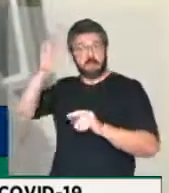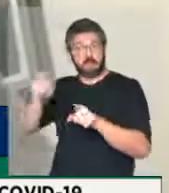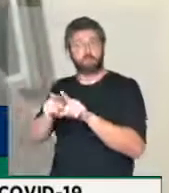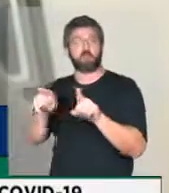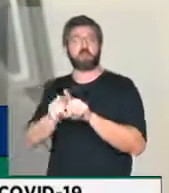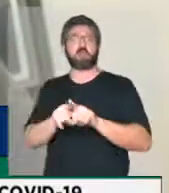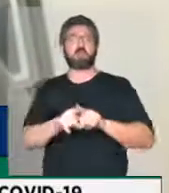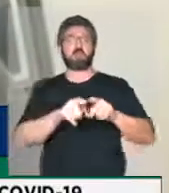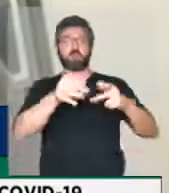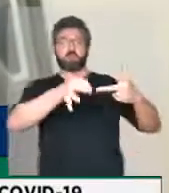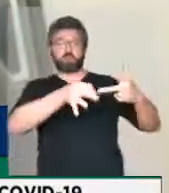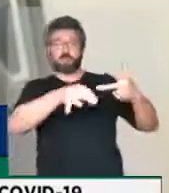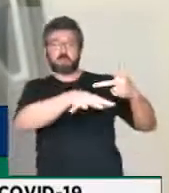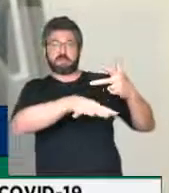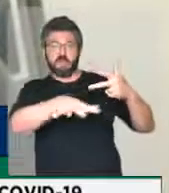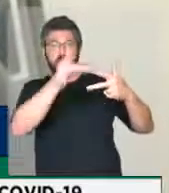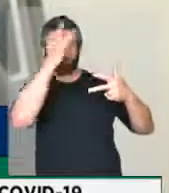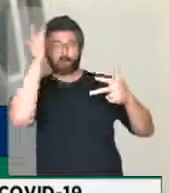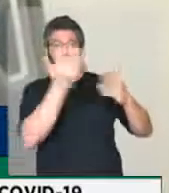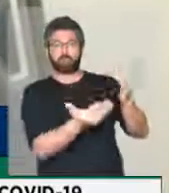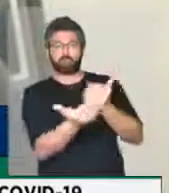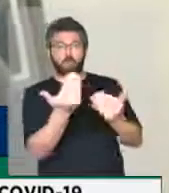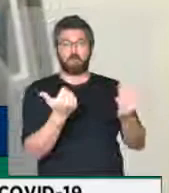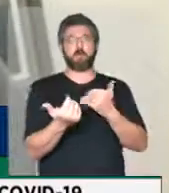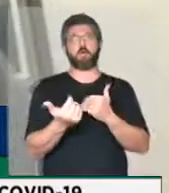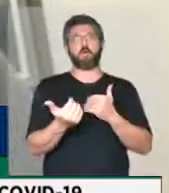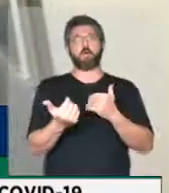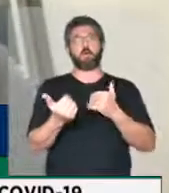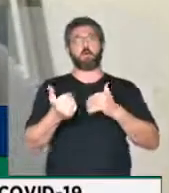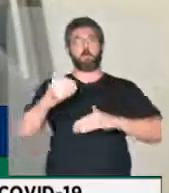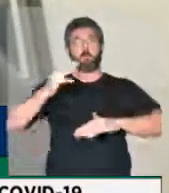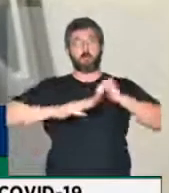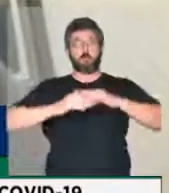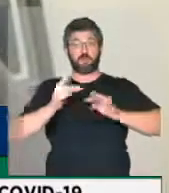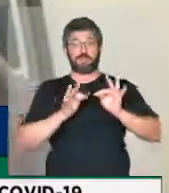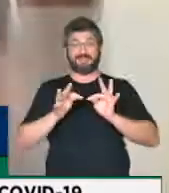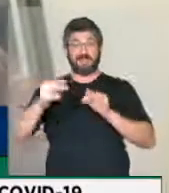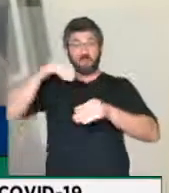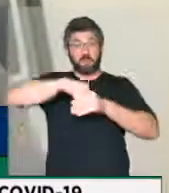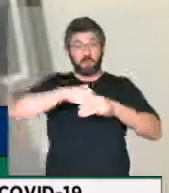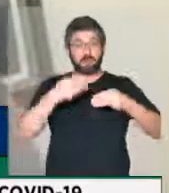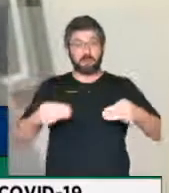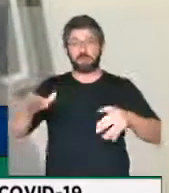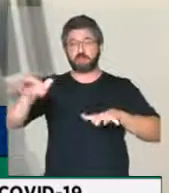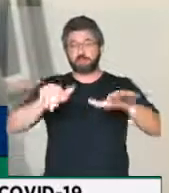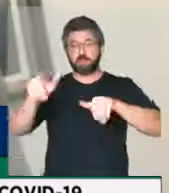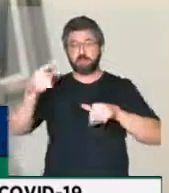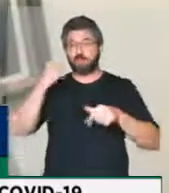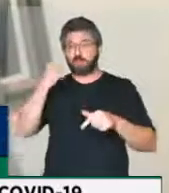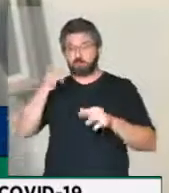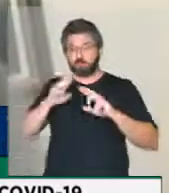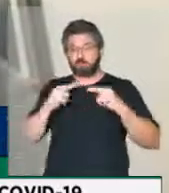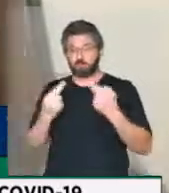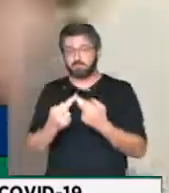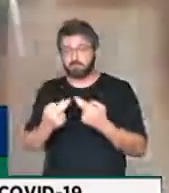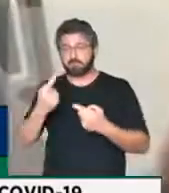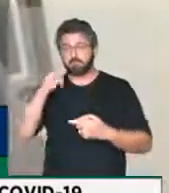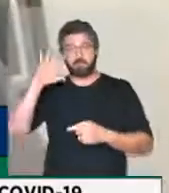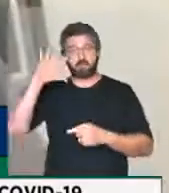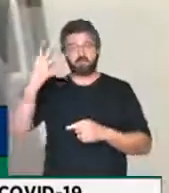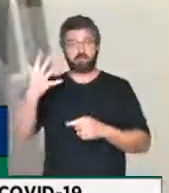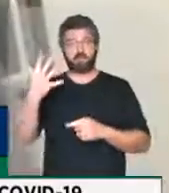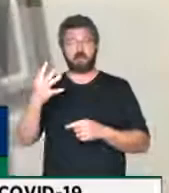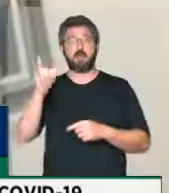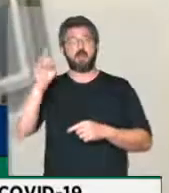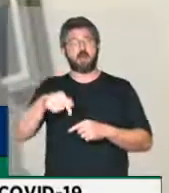o judiciário, as equipes técnicas dos ministérios, para que se encontrasse uma solução. E qual é essa solução? O orçamento